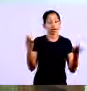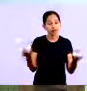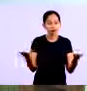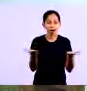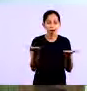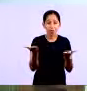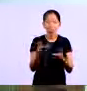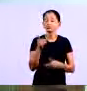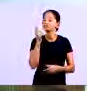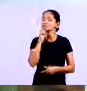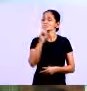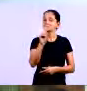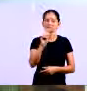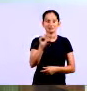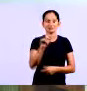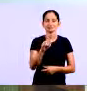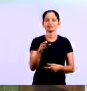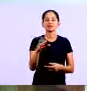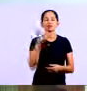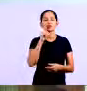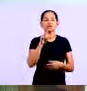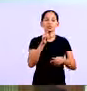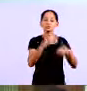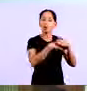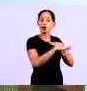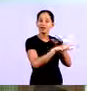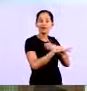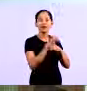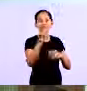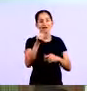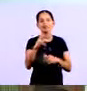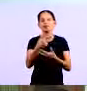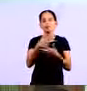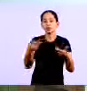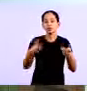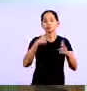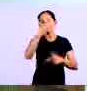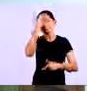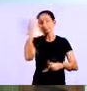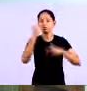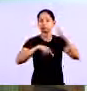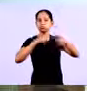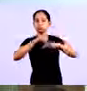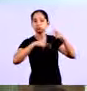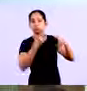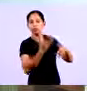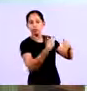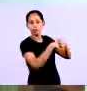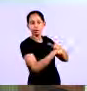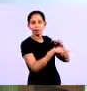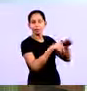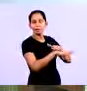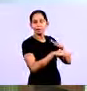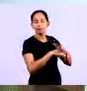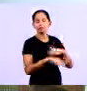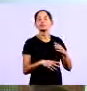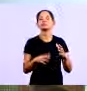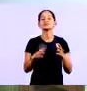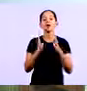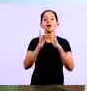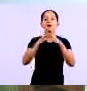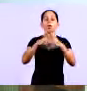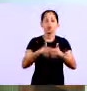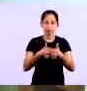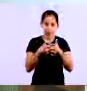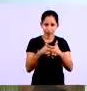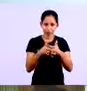ava mas hoje em dia ele não gera ganho nenhum ele gera custos para você você tem que ter pessoas trabalhando ali para controlar para guardar então é uma complicação a mais